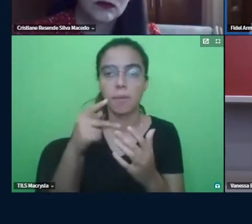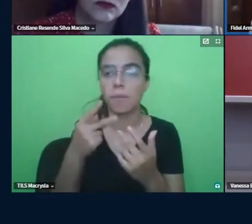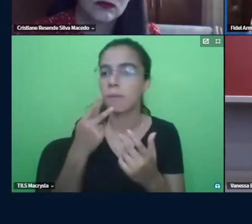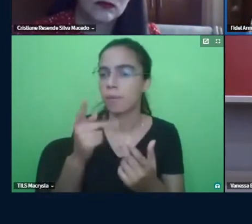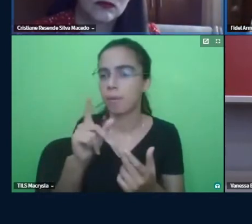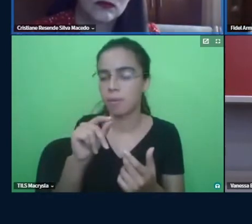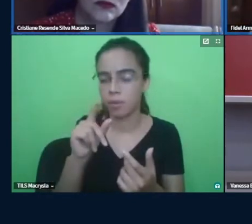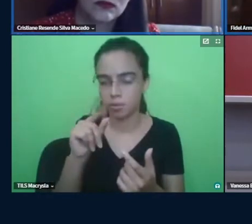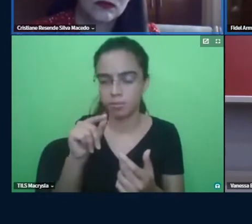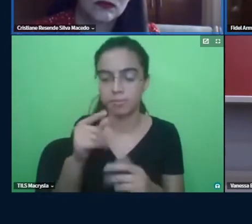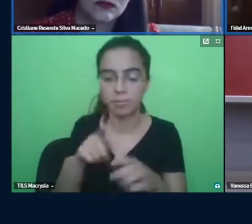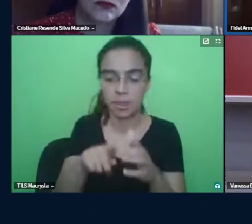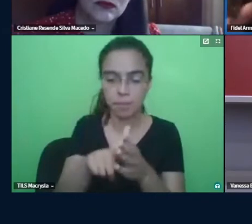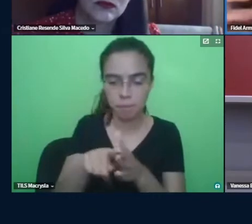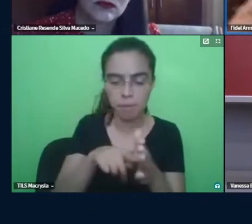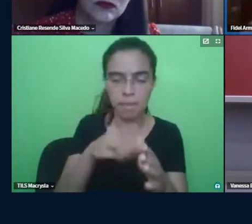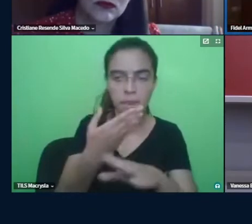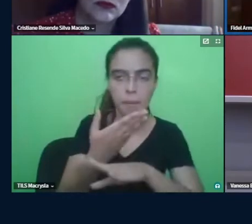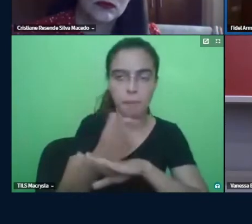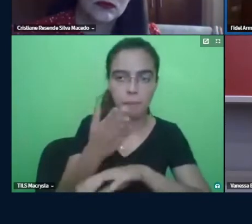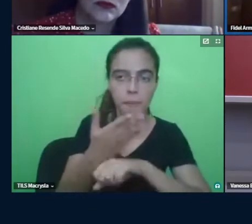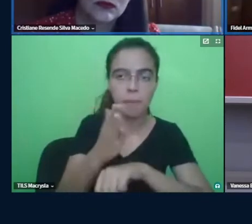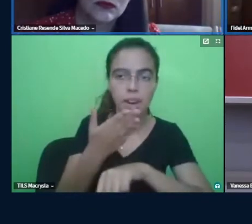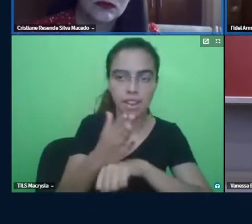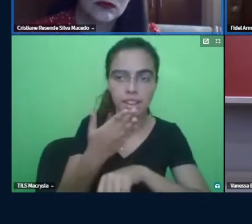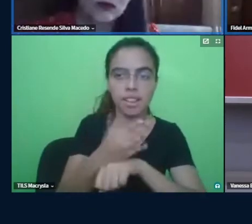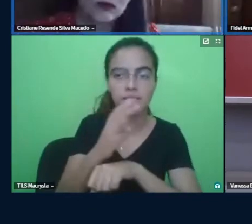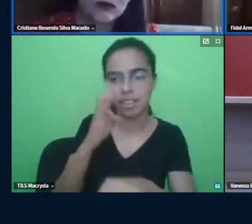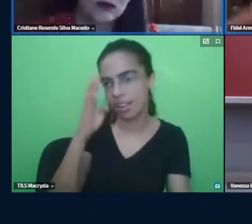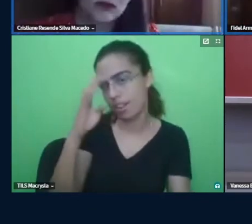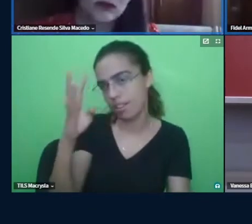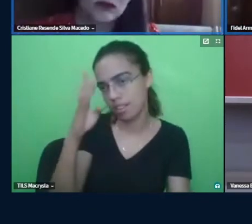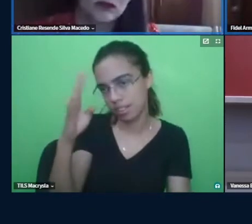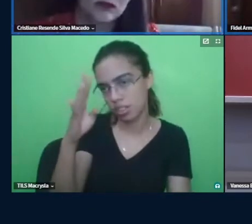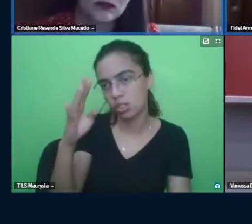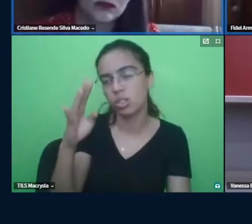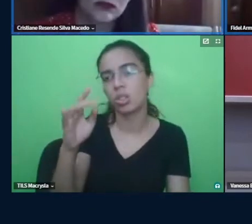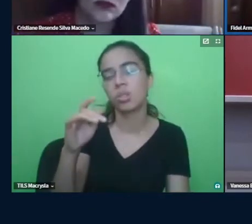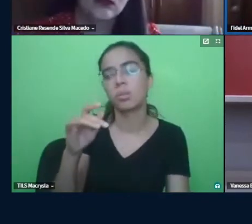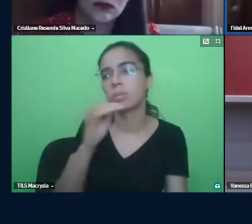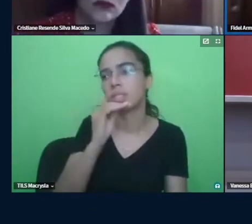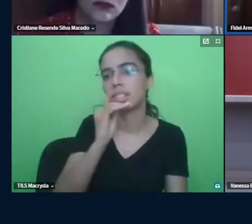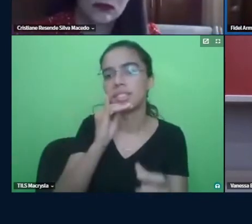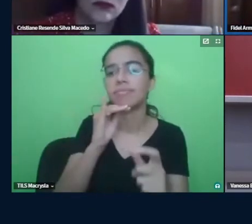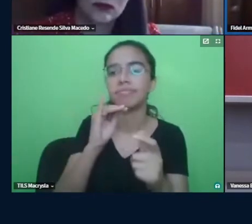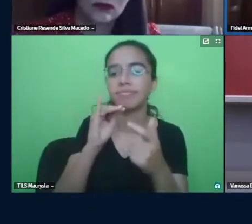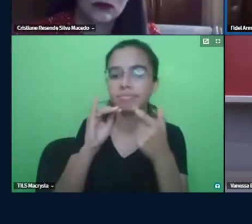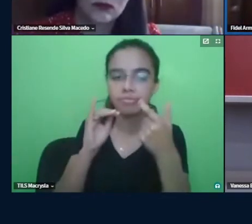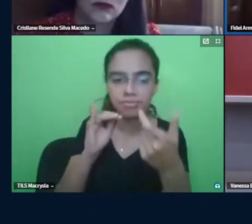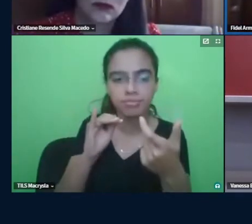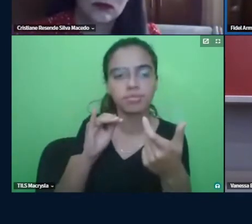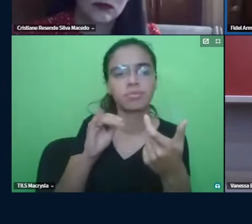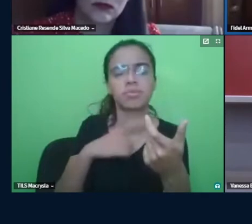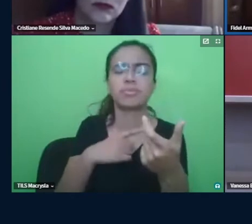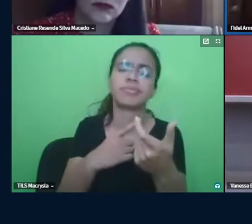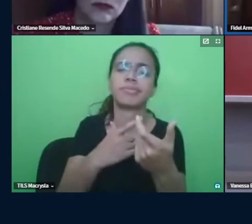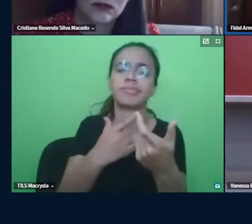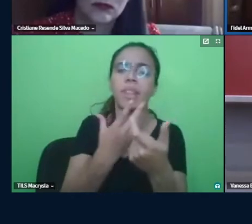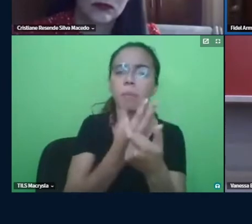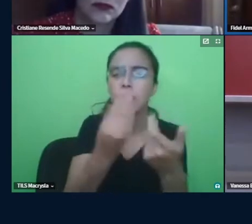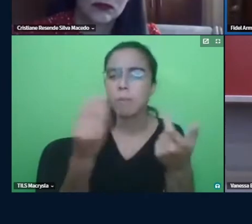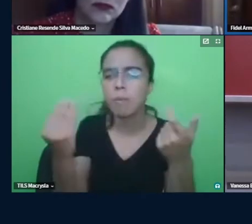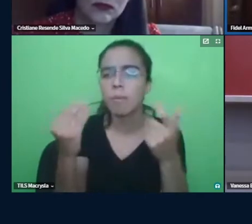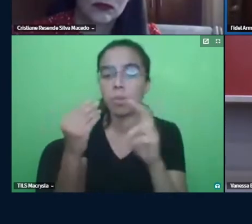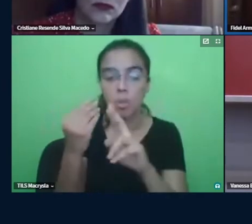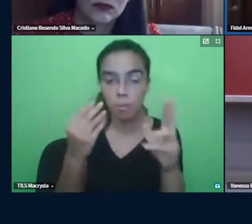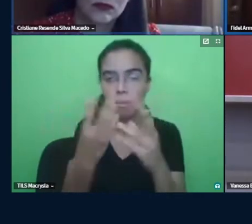reflexiva então nomenclaturas nomes tem muitos mas realmente você tem que ver aquele que de fato